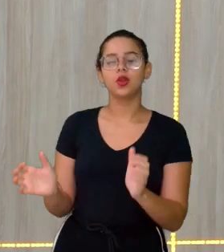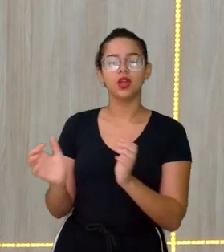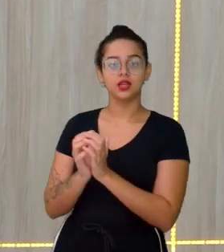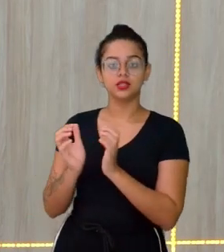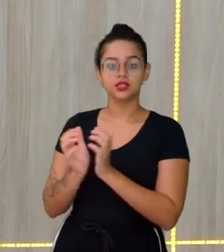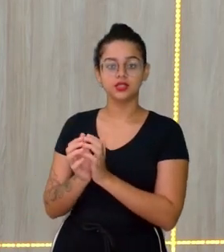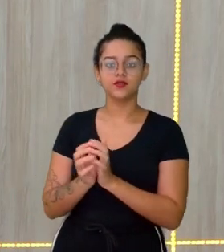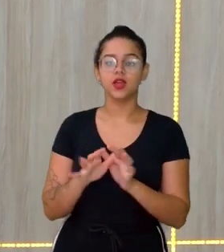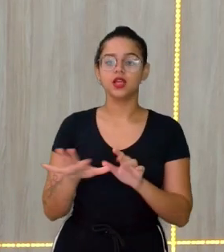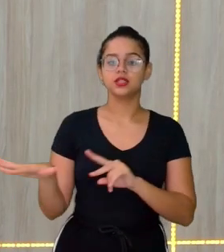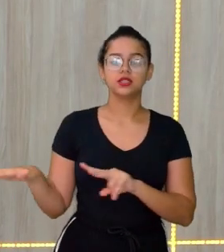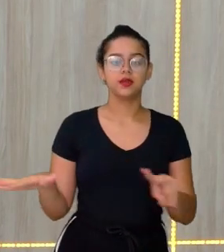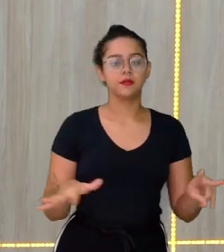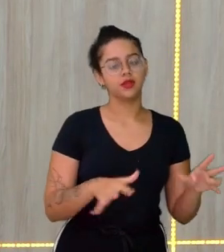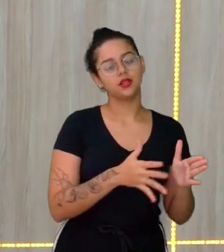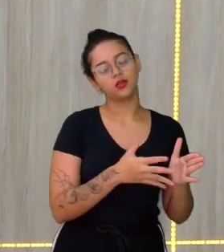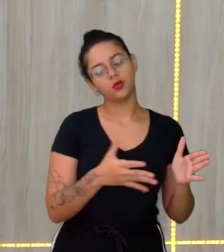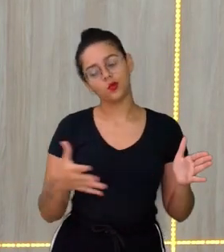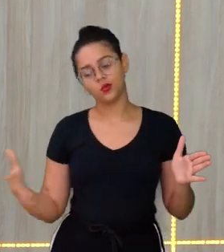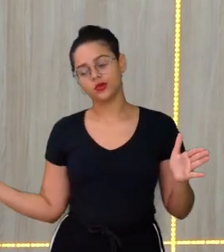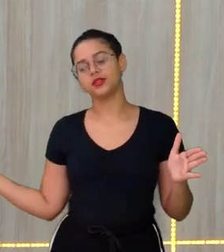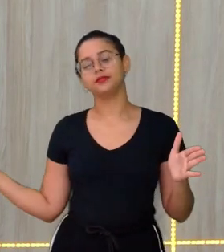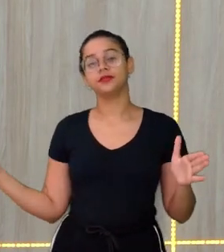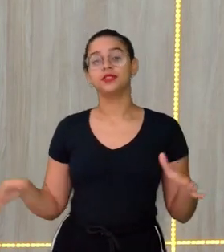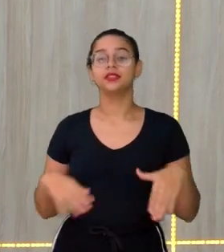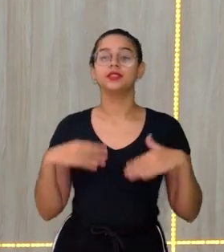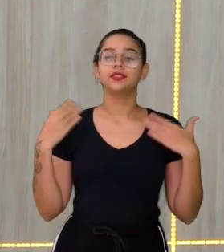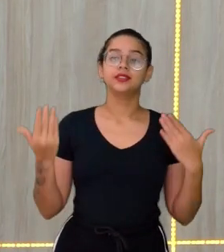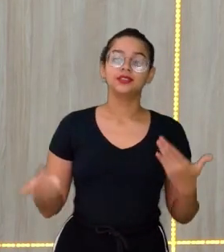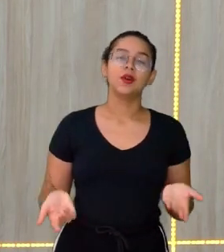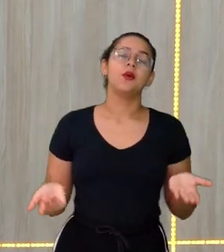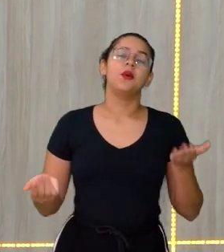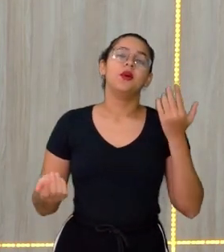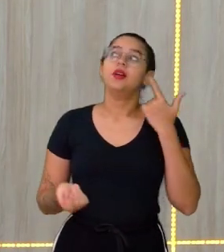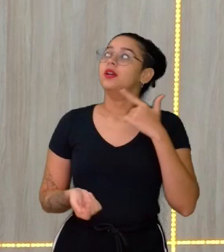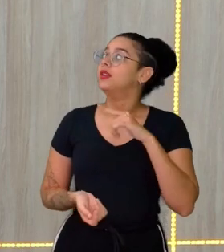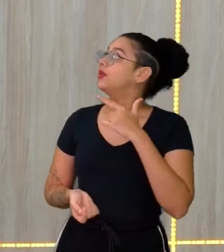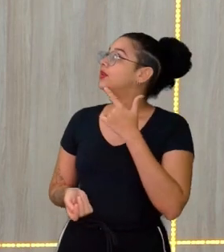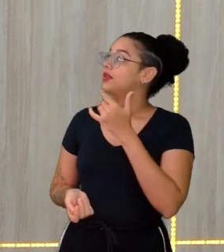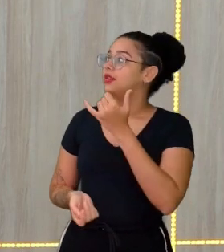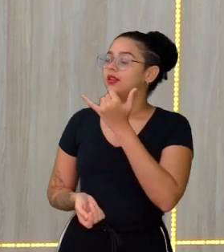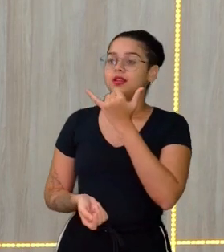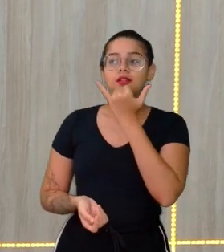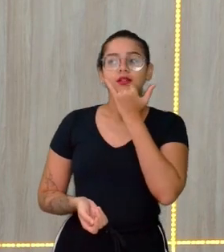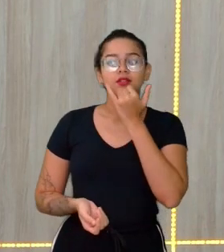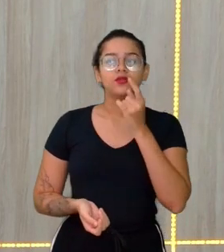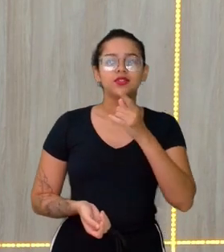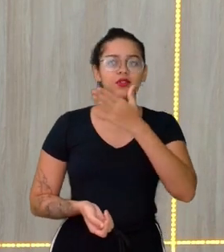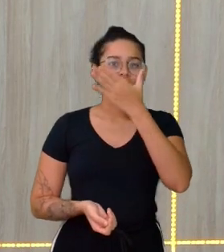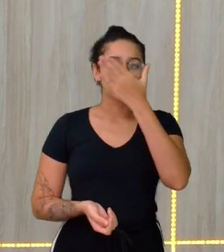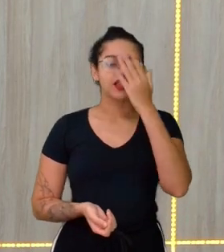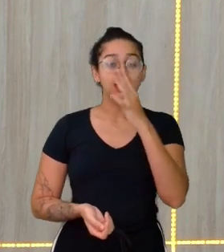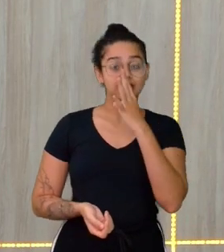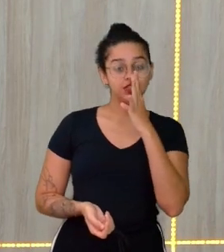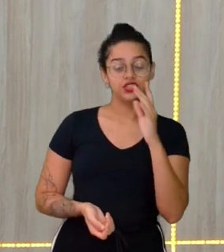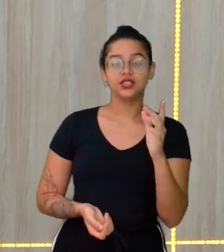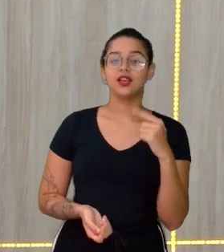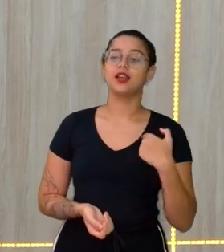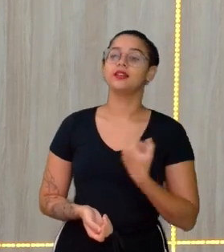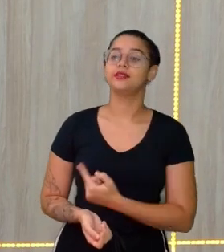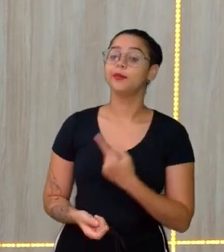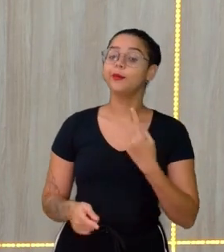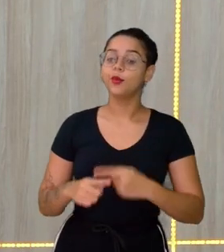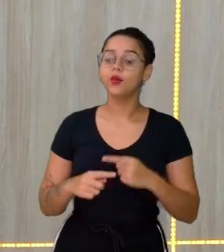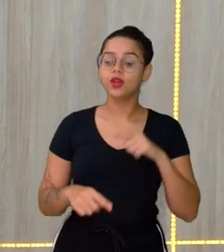Durante a semana toda Então, não tem desculpa para você não assistir a gente Porque além daqui,